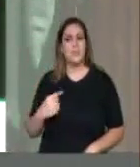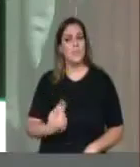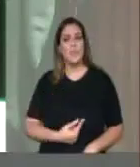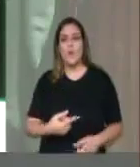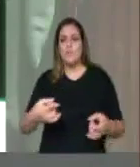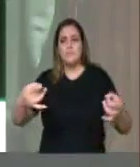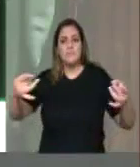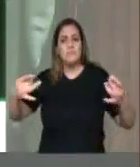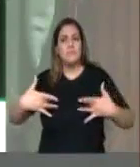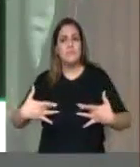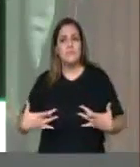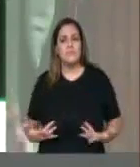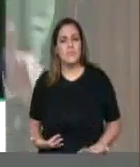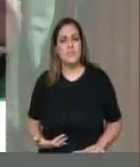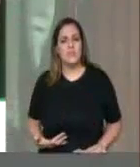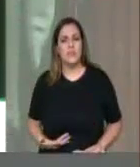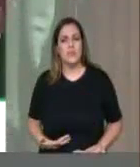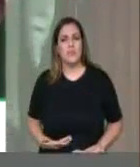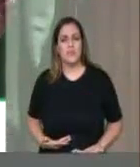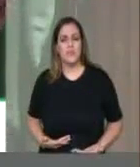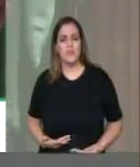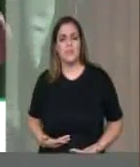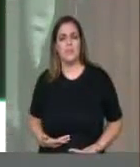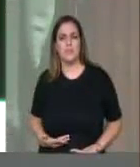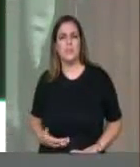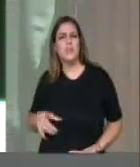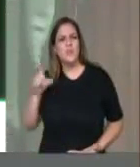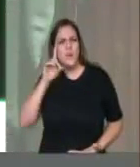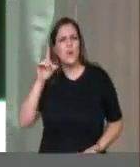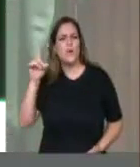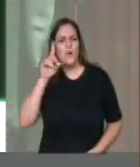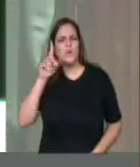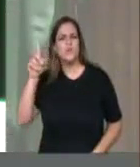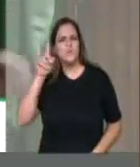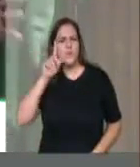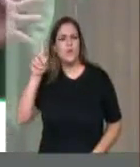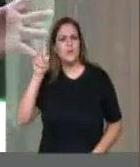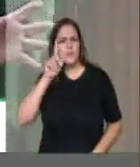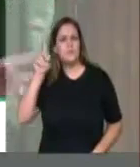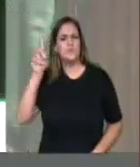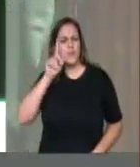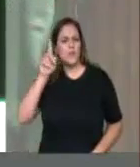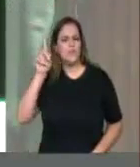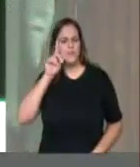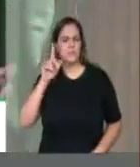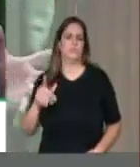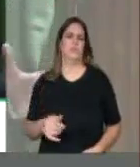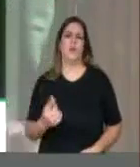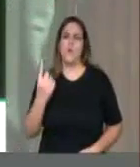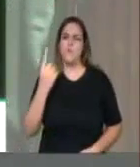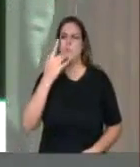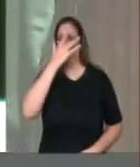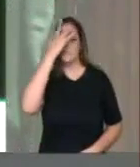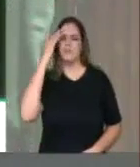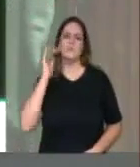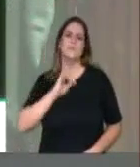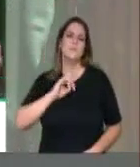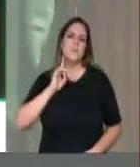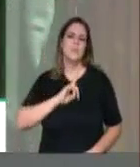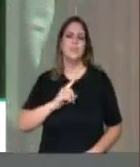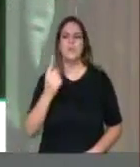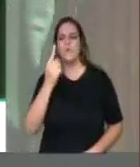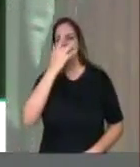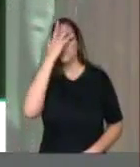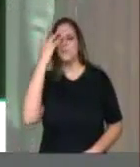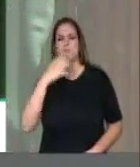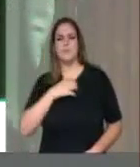BR-101. É assustador todos os dias, senhores e senhores deputados. Tem um capixaba, tem um mineiro, tem um baiano, tem um